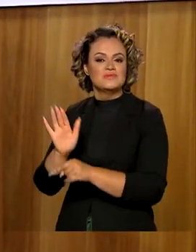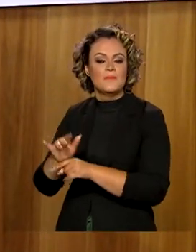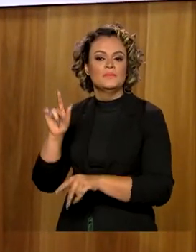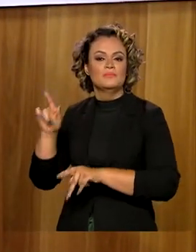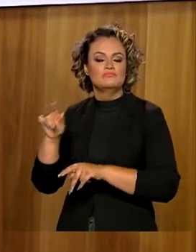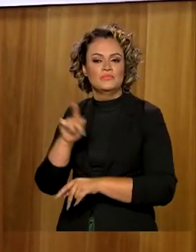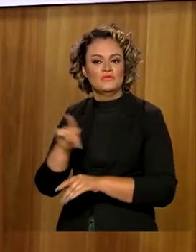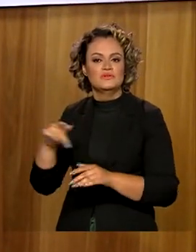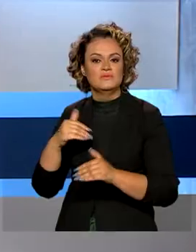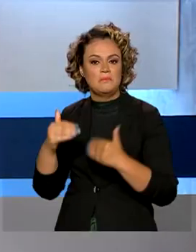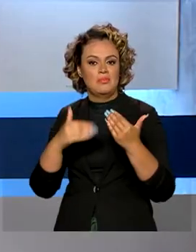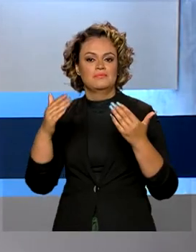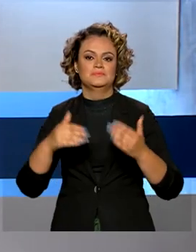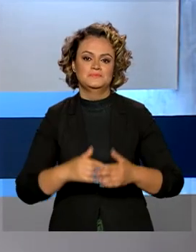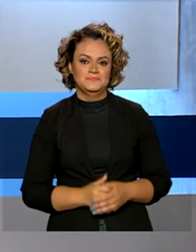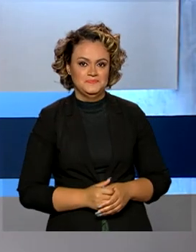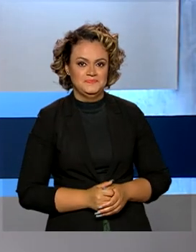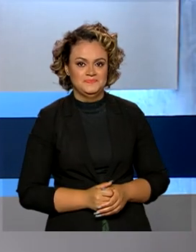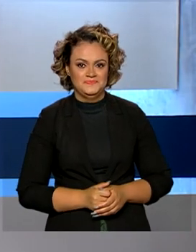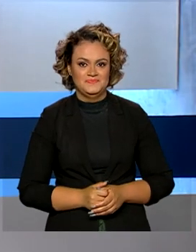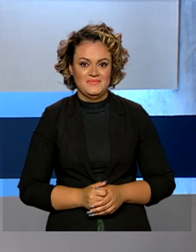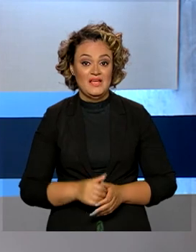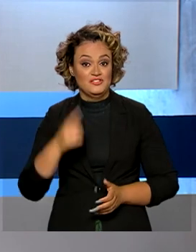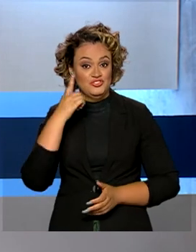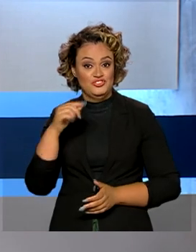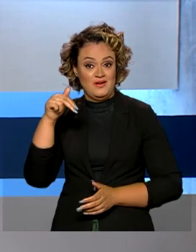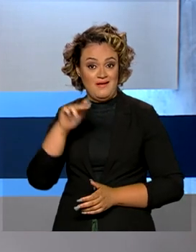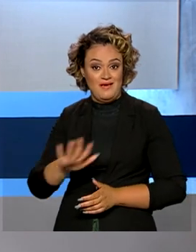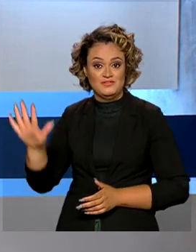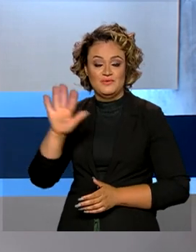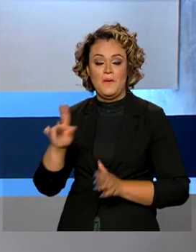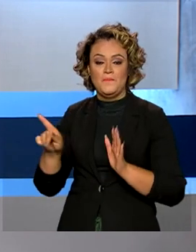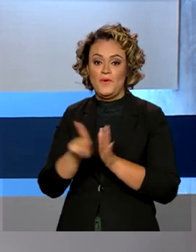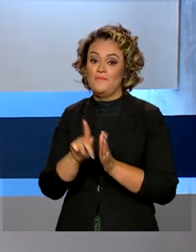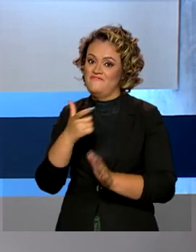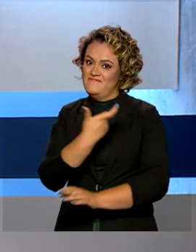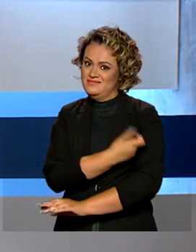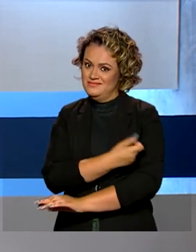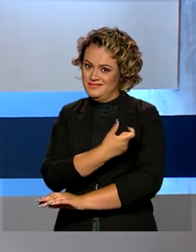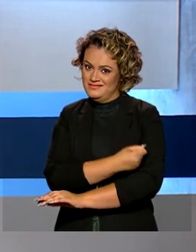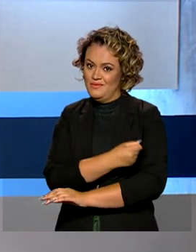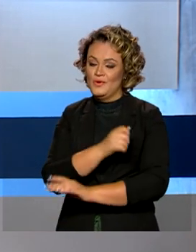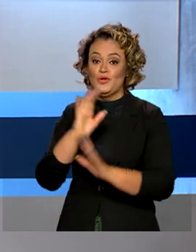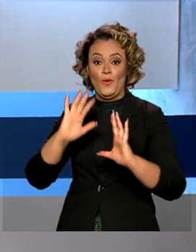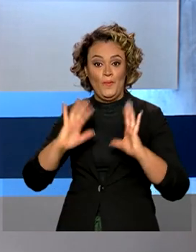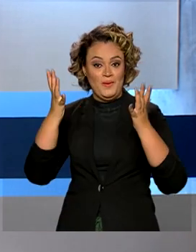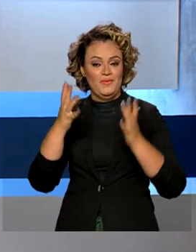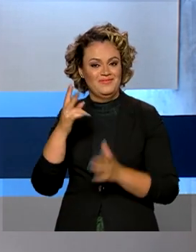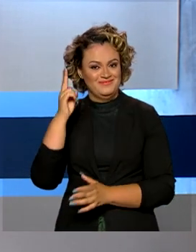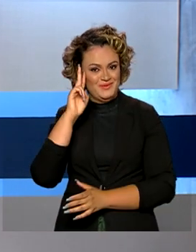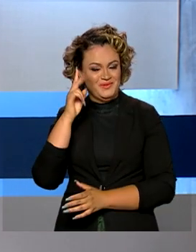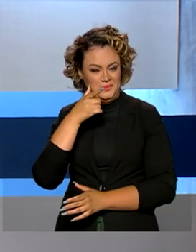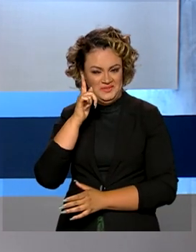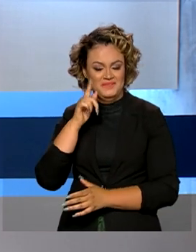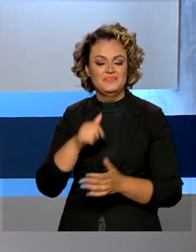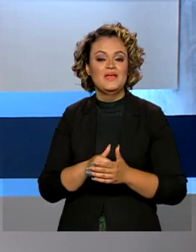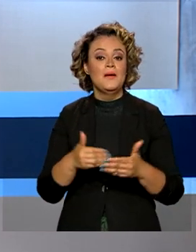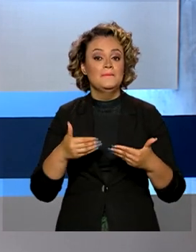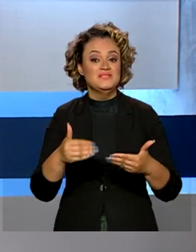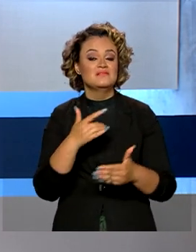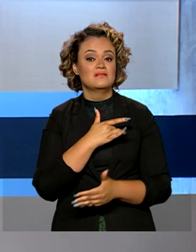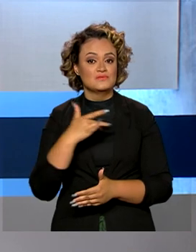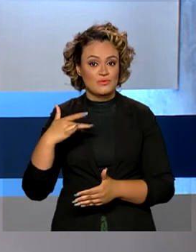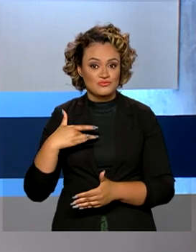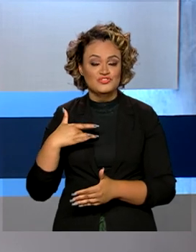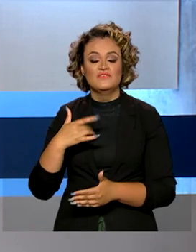professor em sala de aula. No Dia Nacional da Vacinação, comemorado nesta segunda-feira, o Ministério da